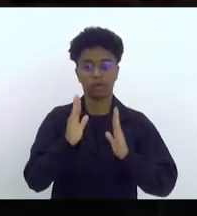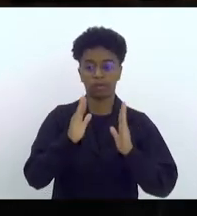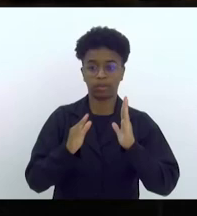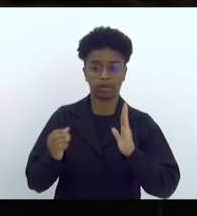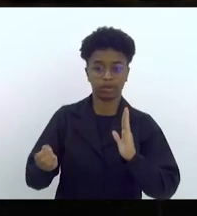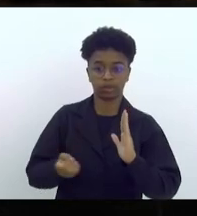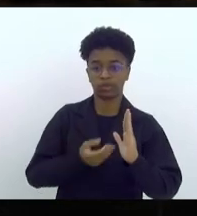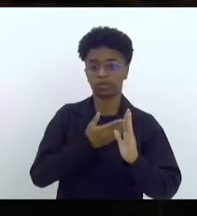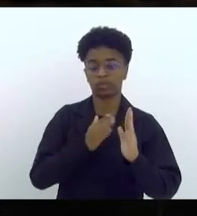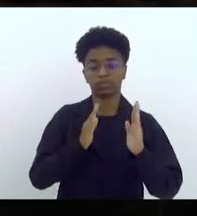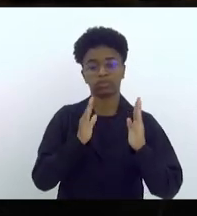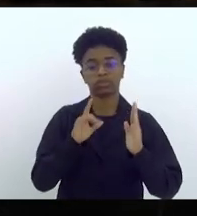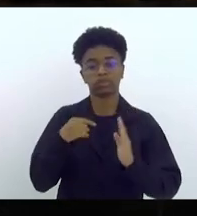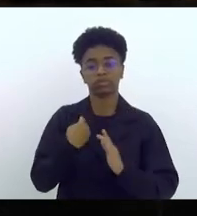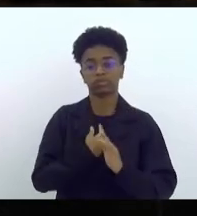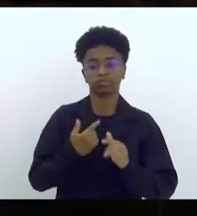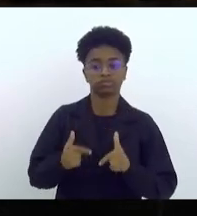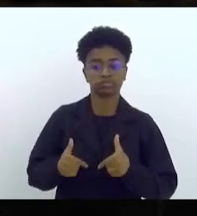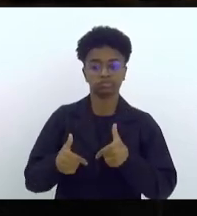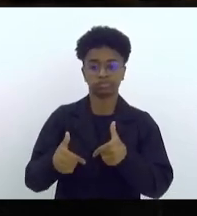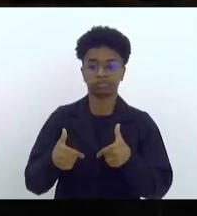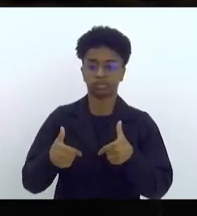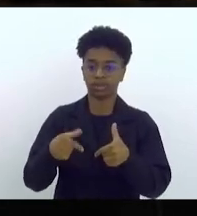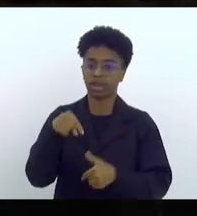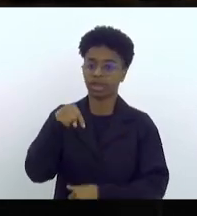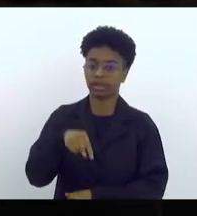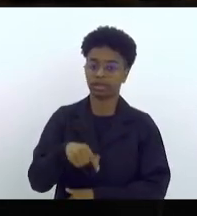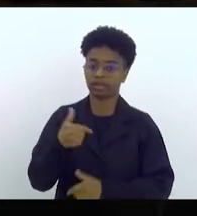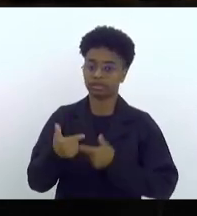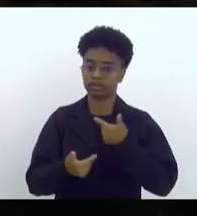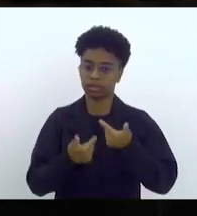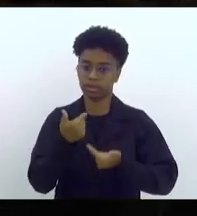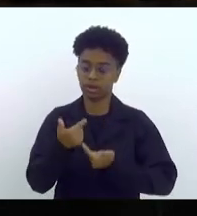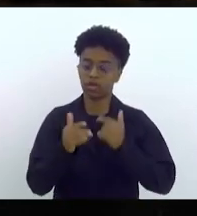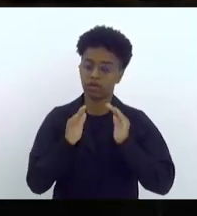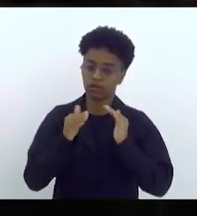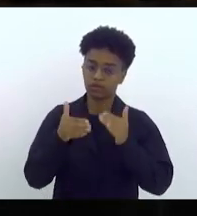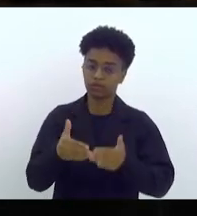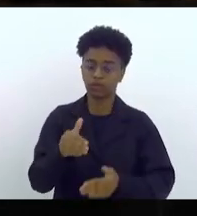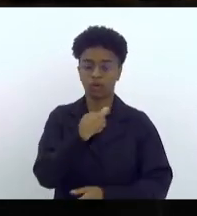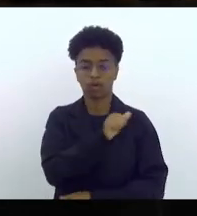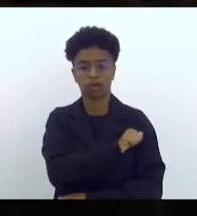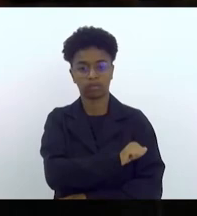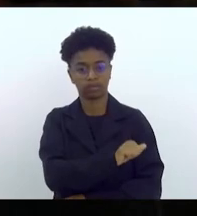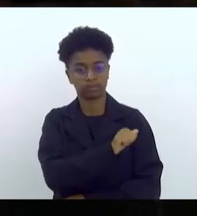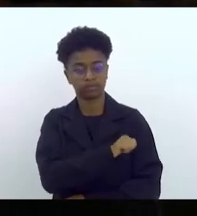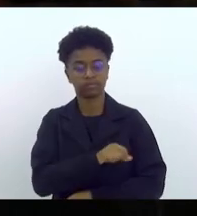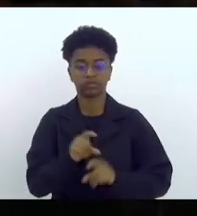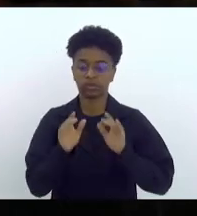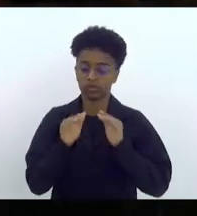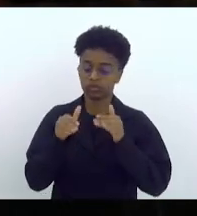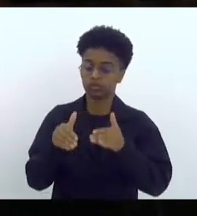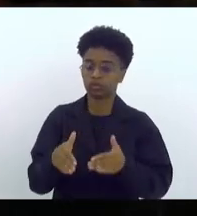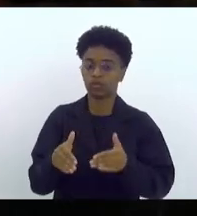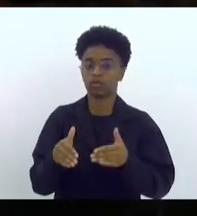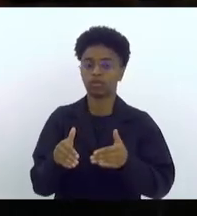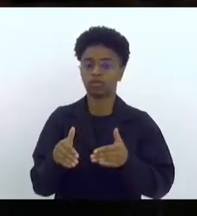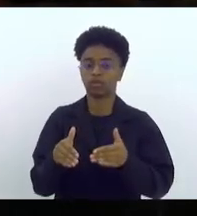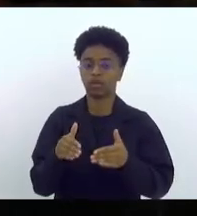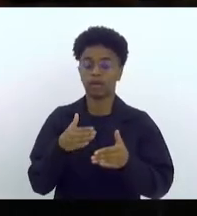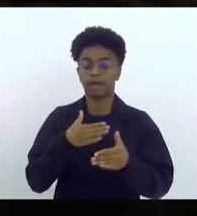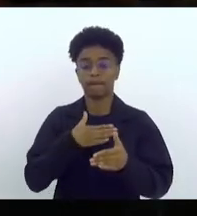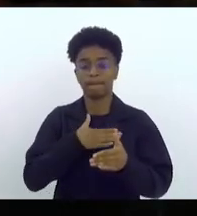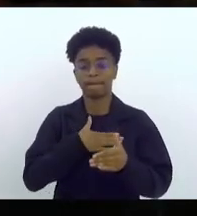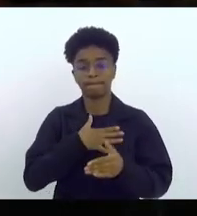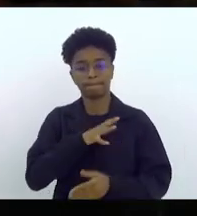alguns meses aqui trabalhando em prol do Estado do Estado Rio de Janeiro, em prol da minha